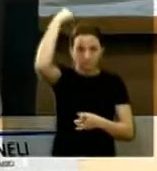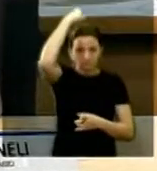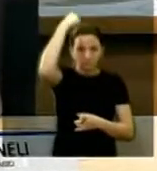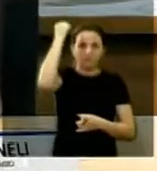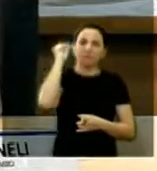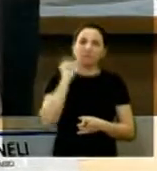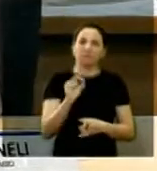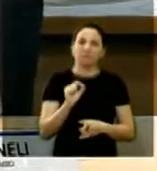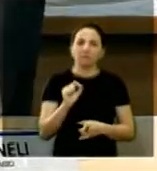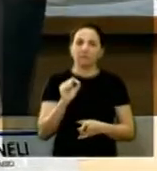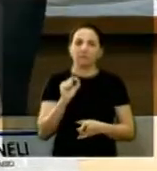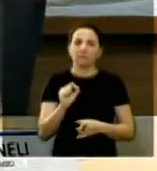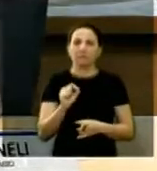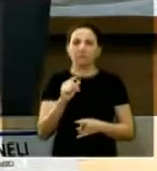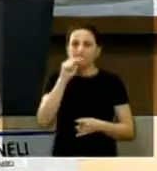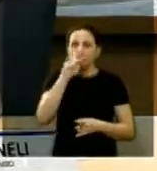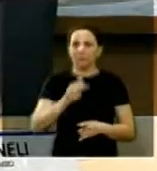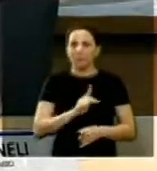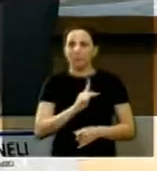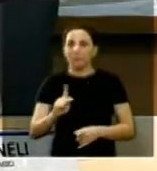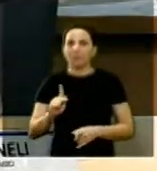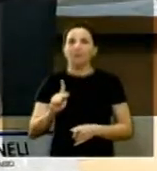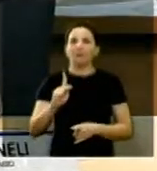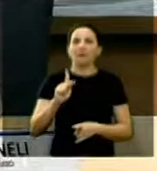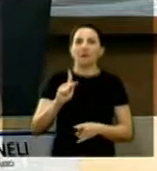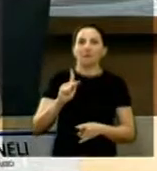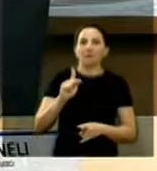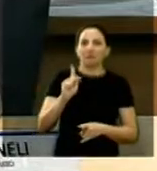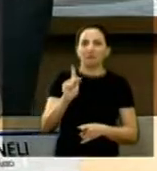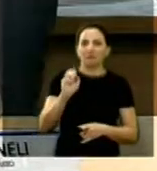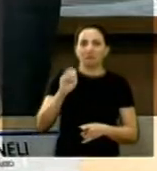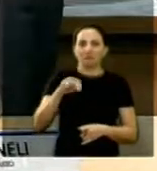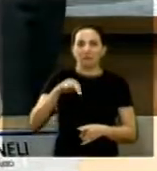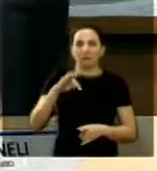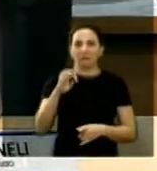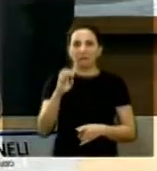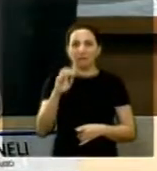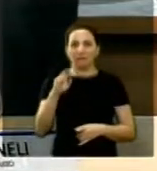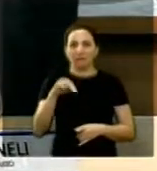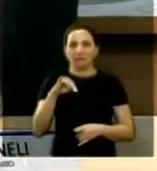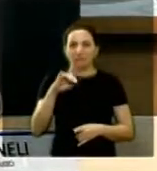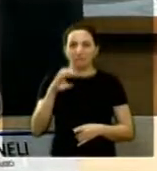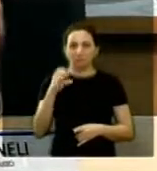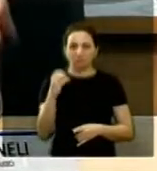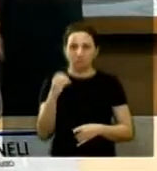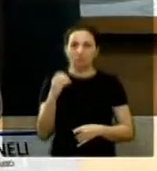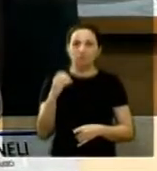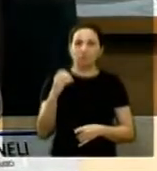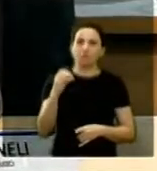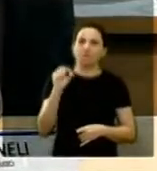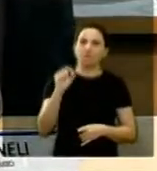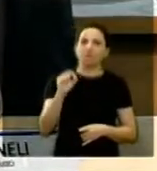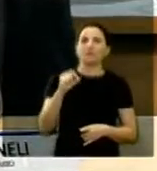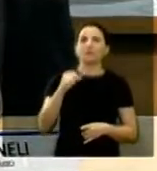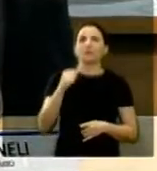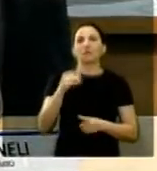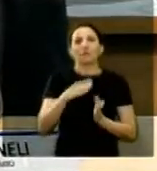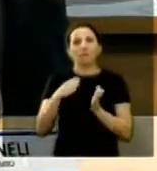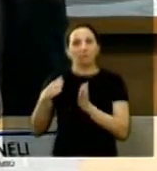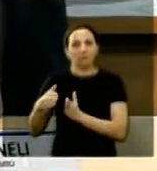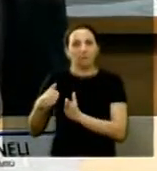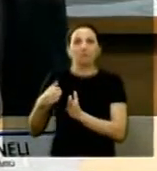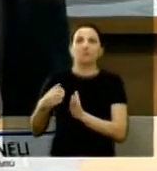primeira vez pelo padre Quentenich, 1885-1968. Em 18 de outubro de